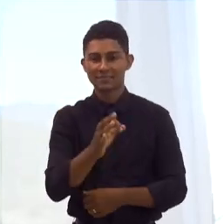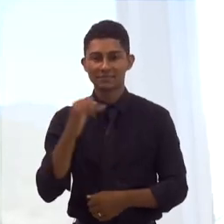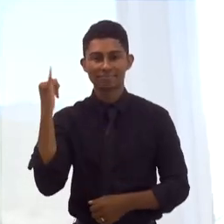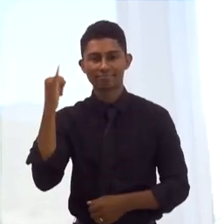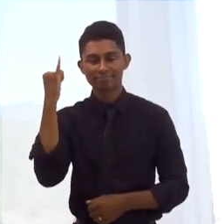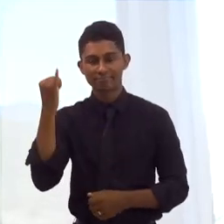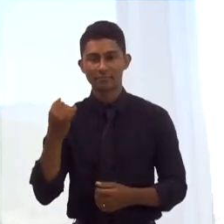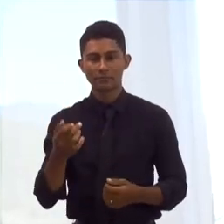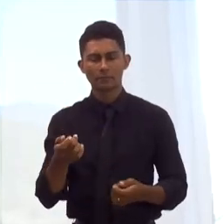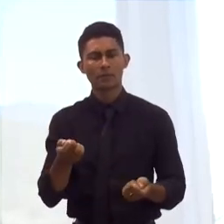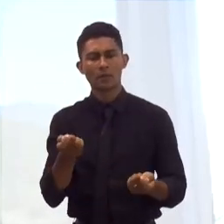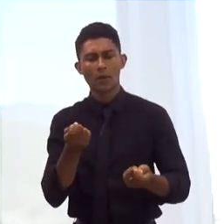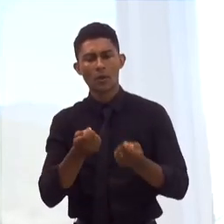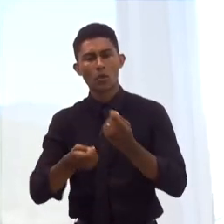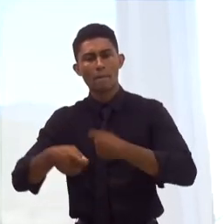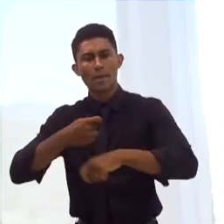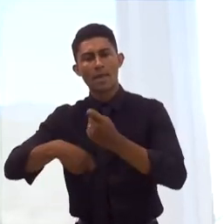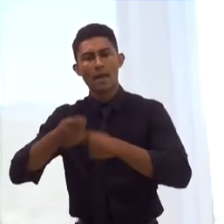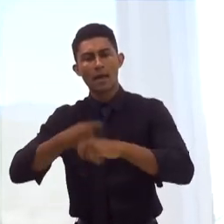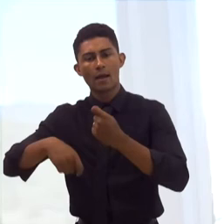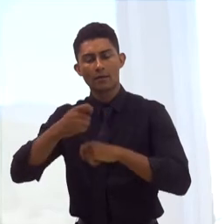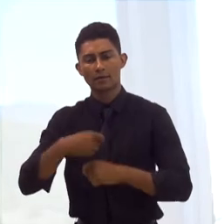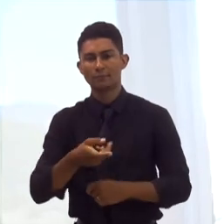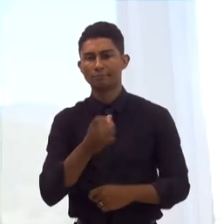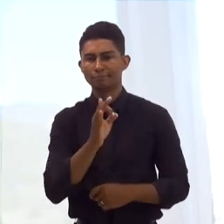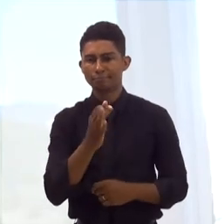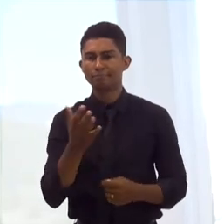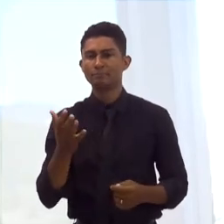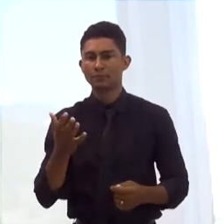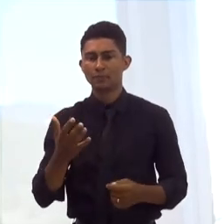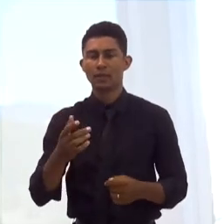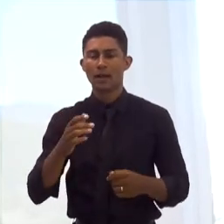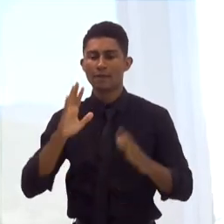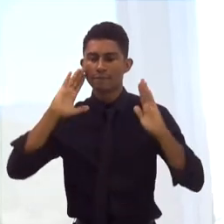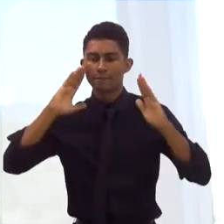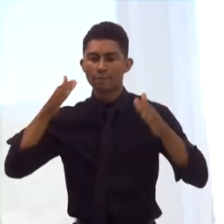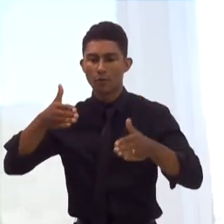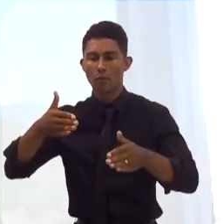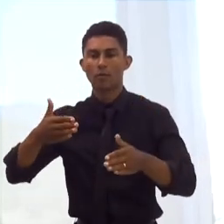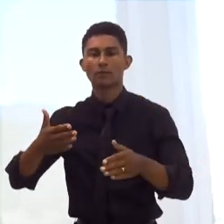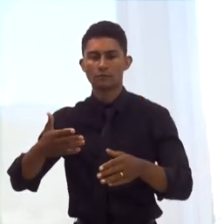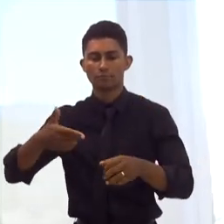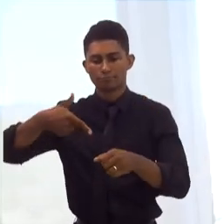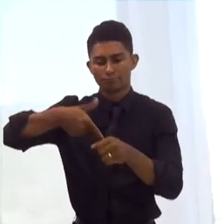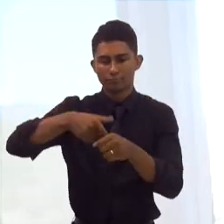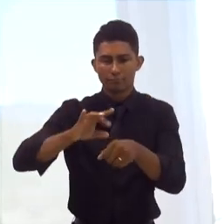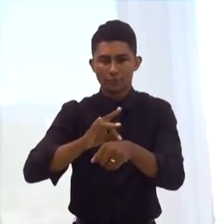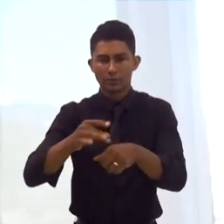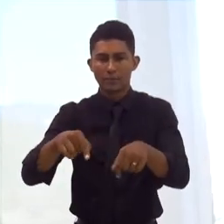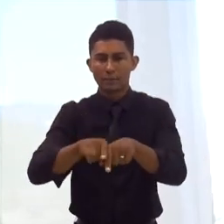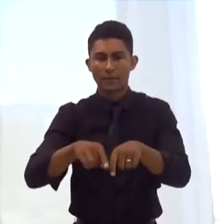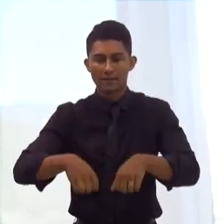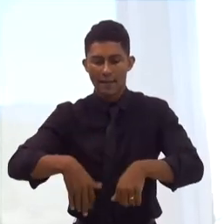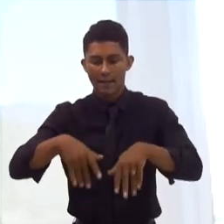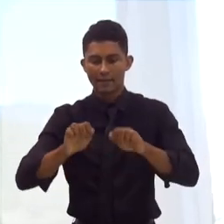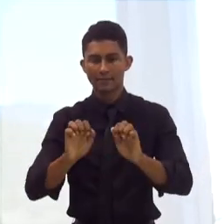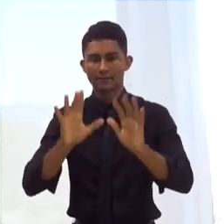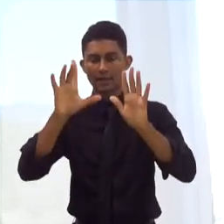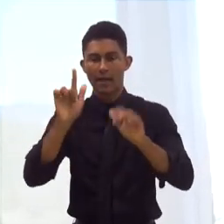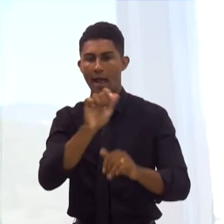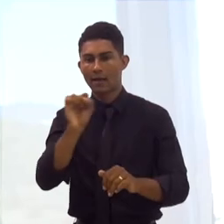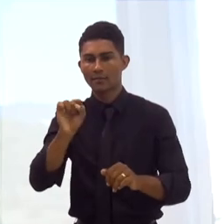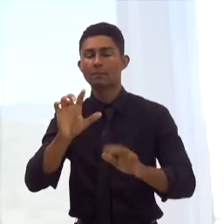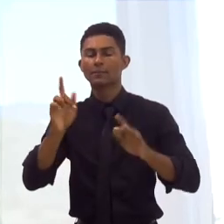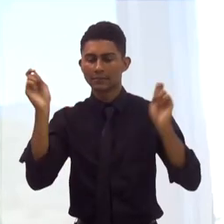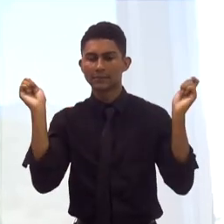Uma economia que é muito intensiva no petróleo e gás, mas que pode se preparar